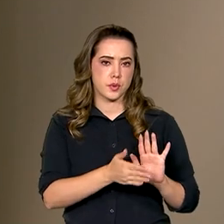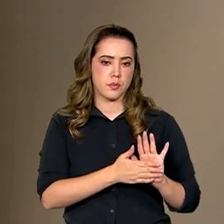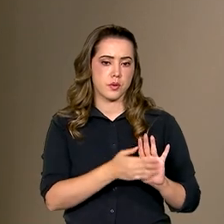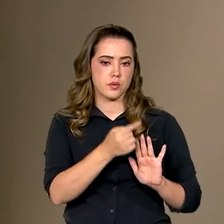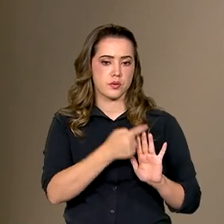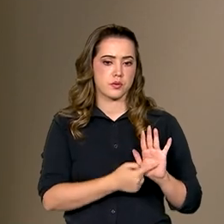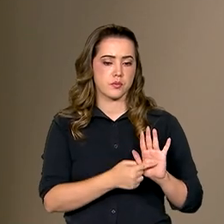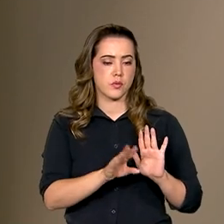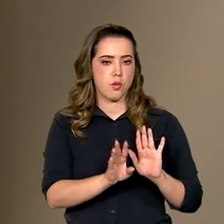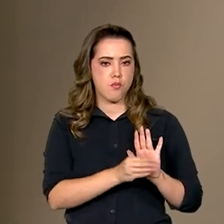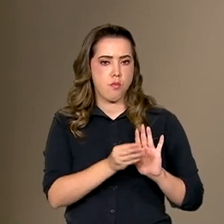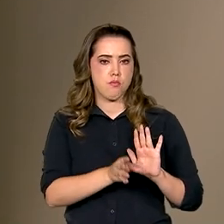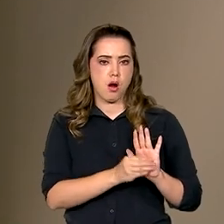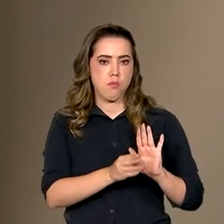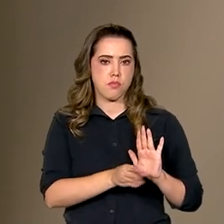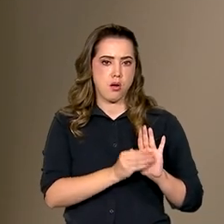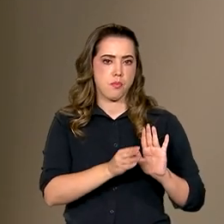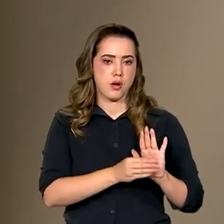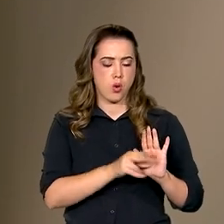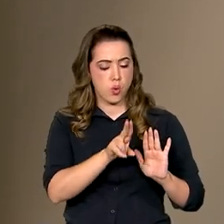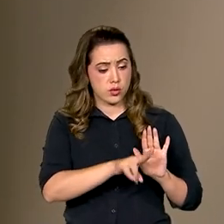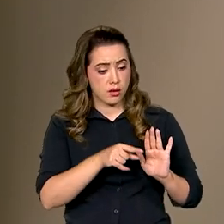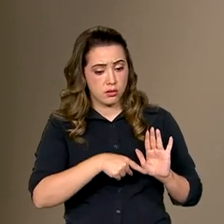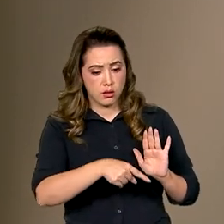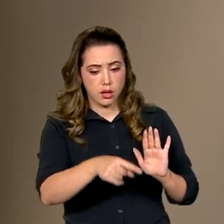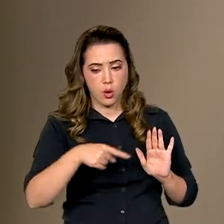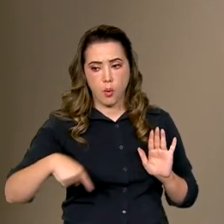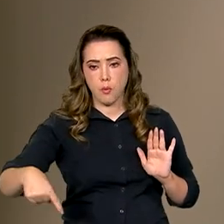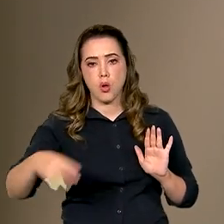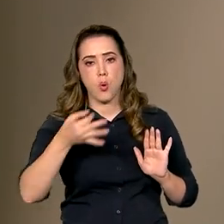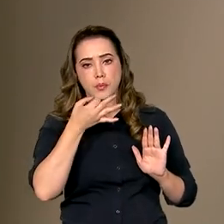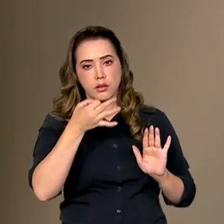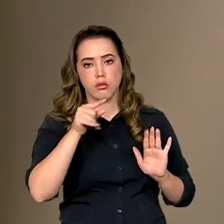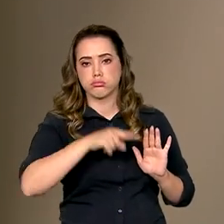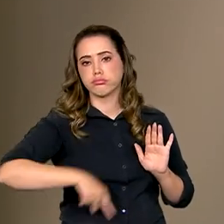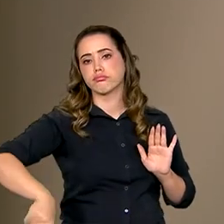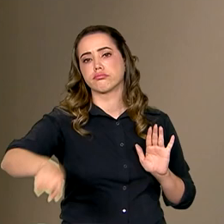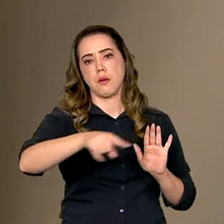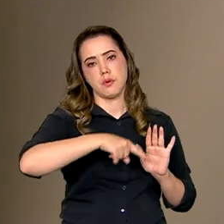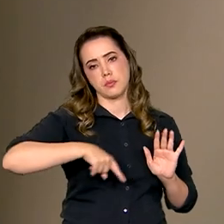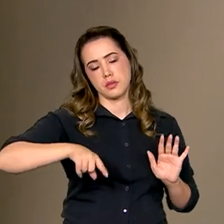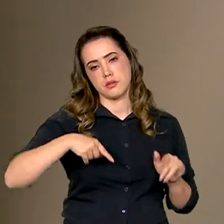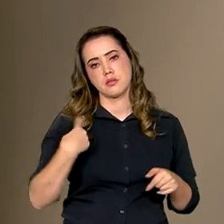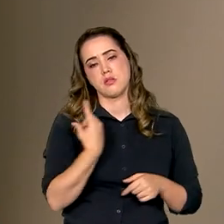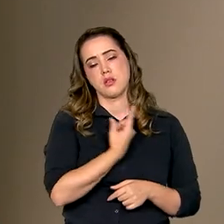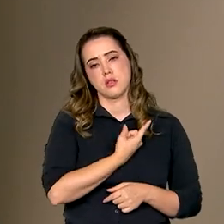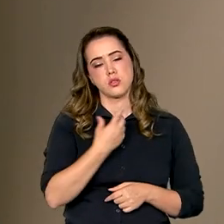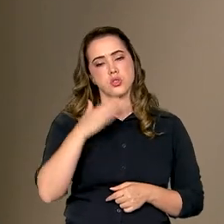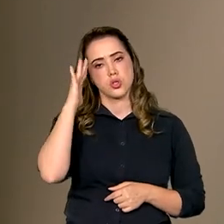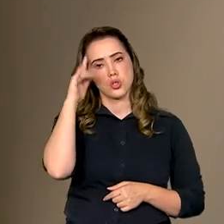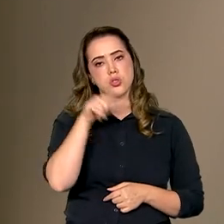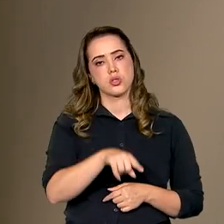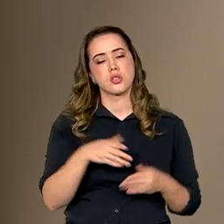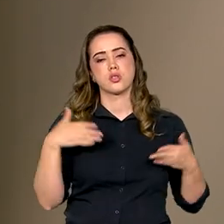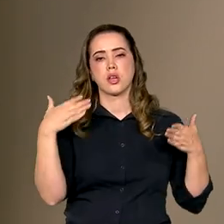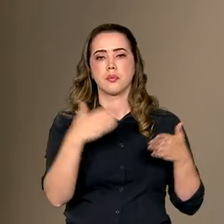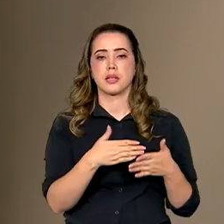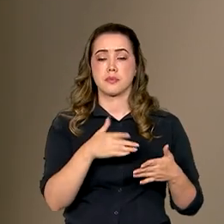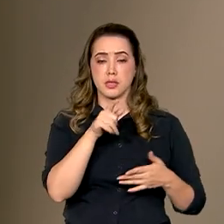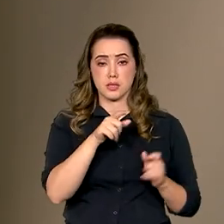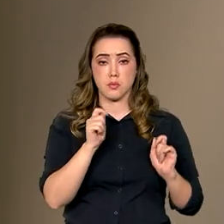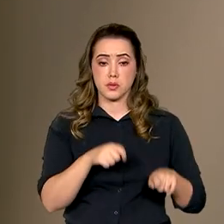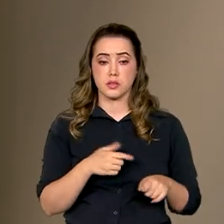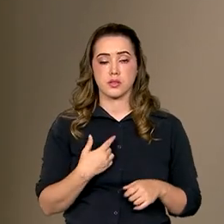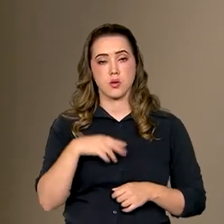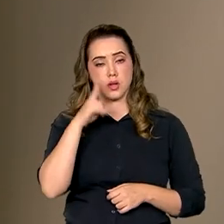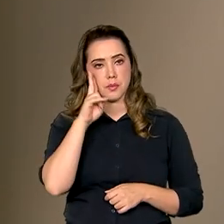incorporadas. Então, nós entendemos que a participação, ela se completa quando o cidadão é cidadã,